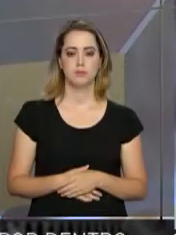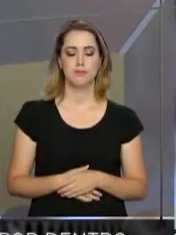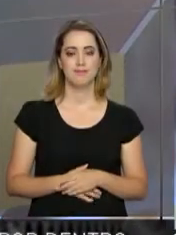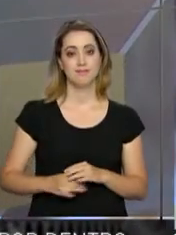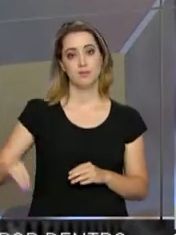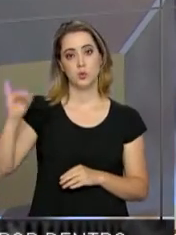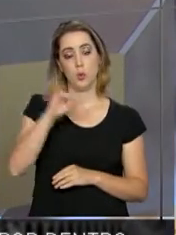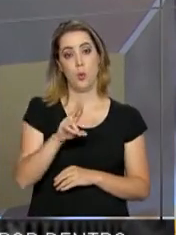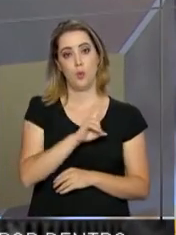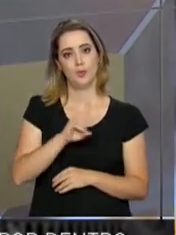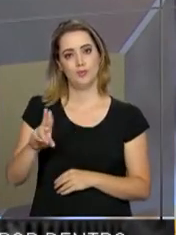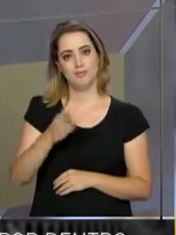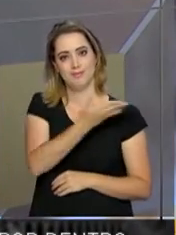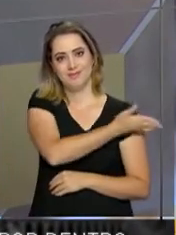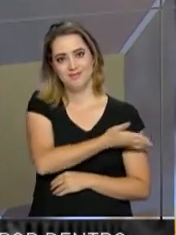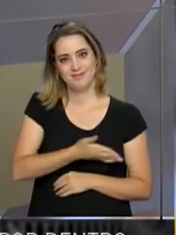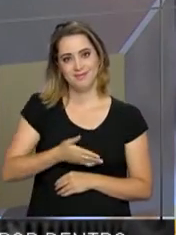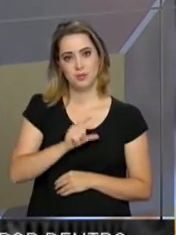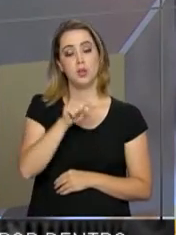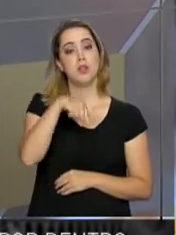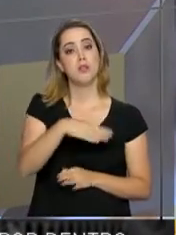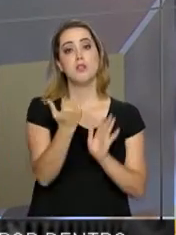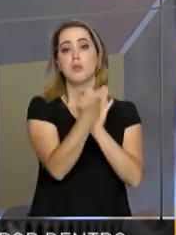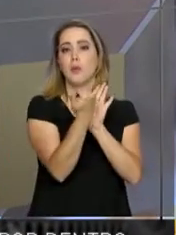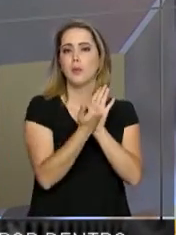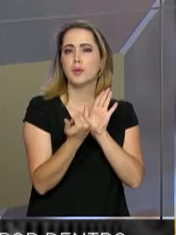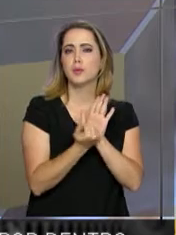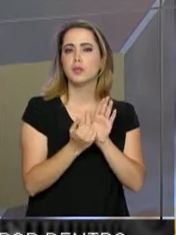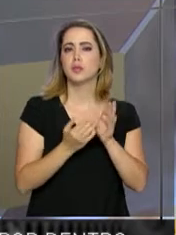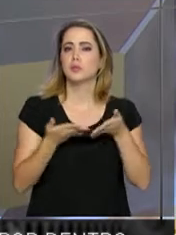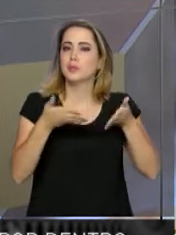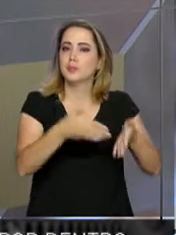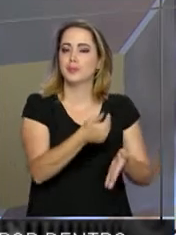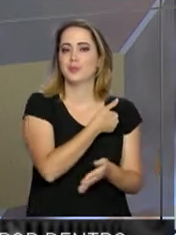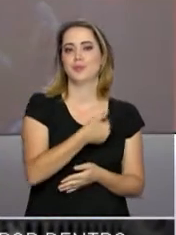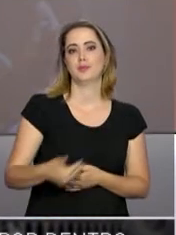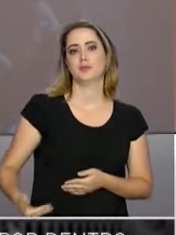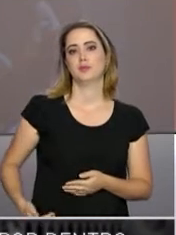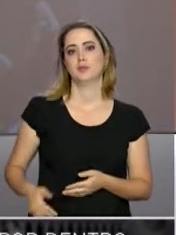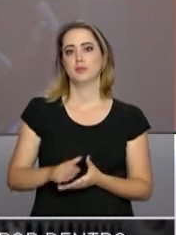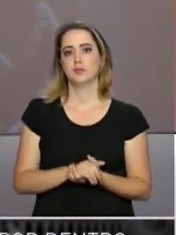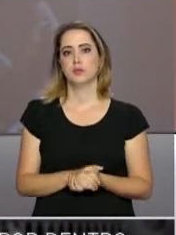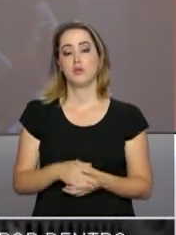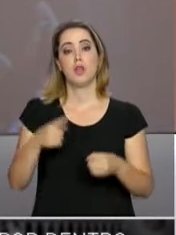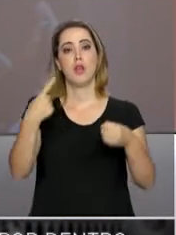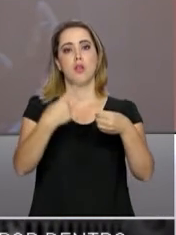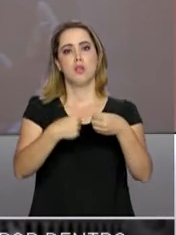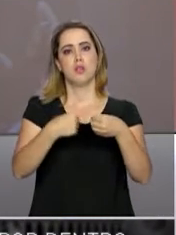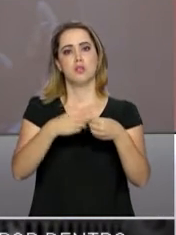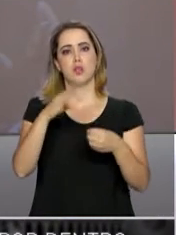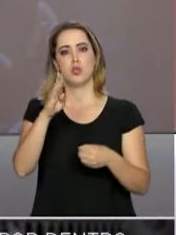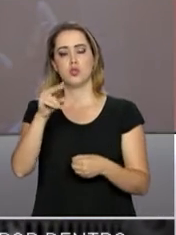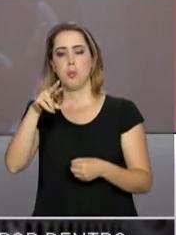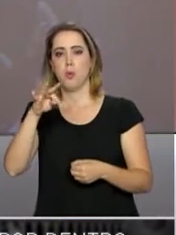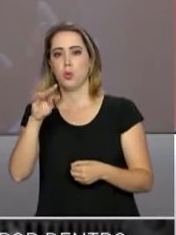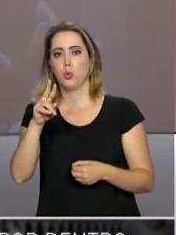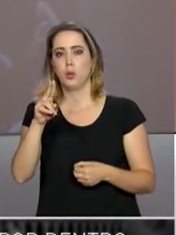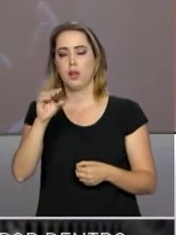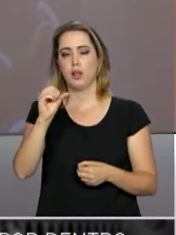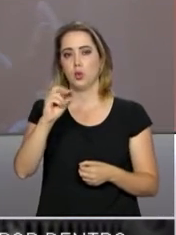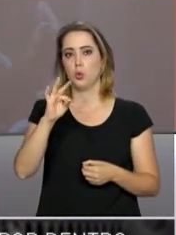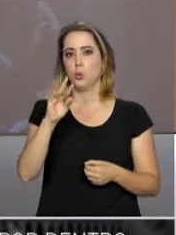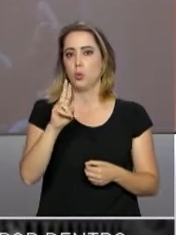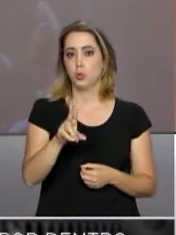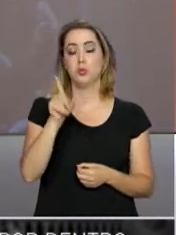Olá, eu sou Renata Corsini e esse é o programa Por Dentro do Governo. A cidade de Botucatu, no interior de São